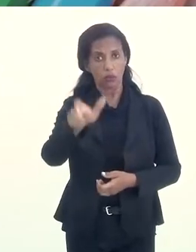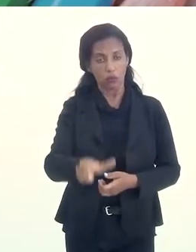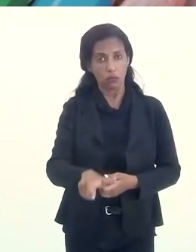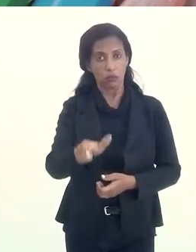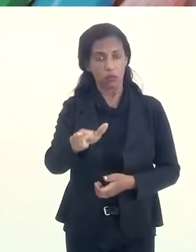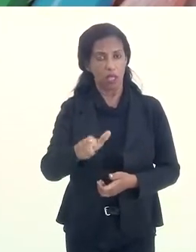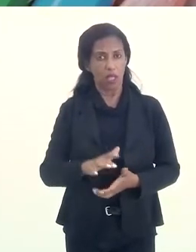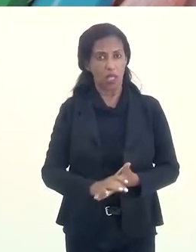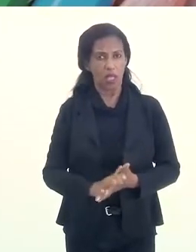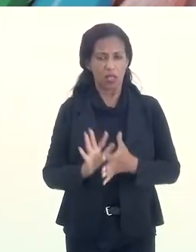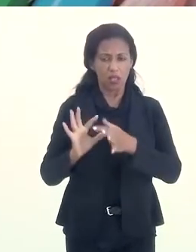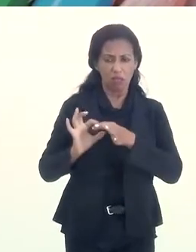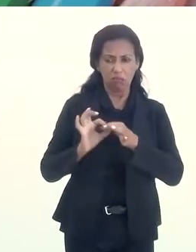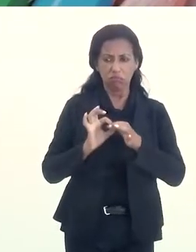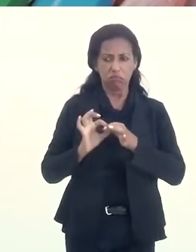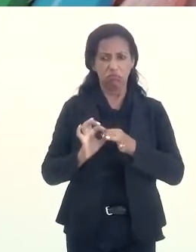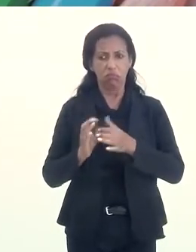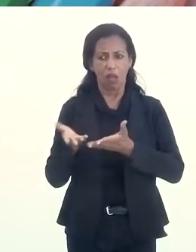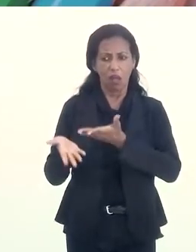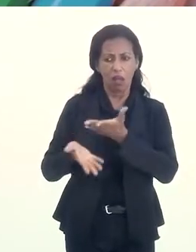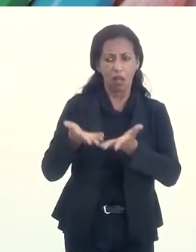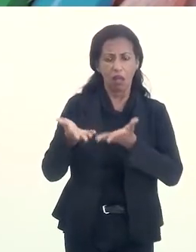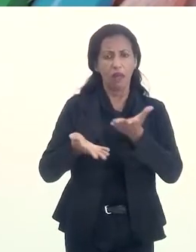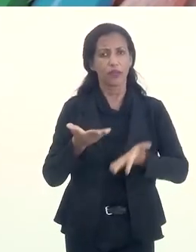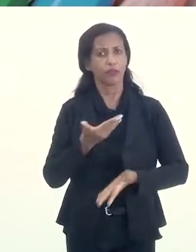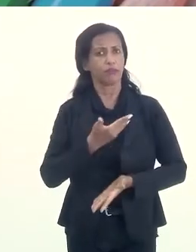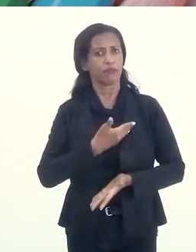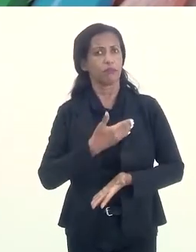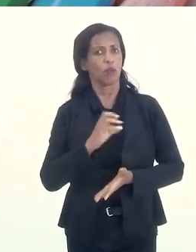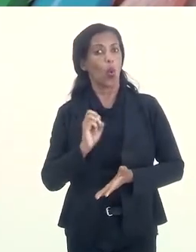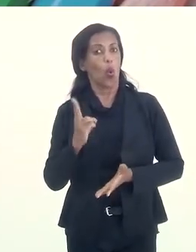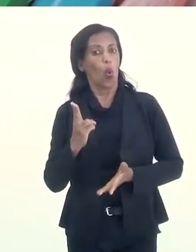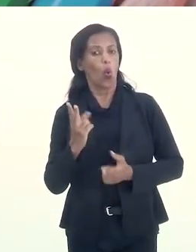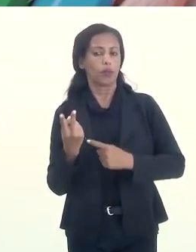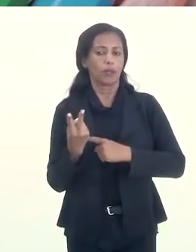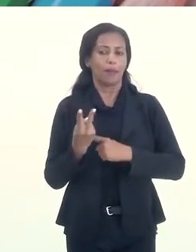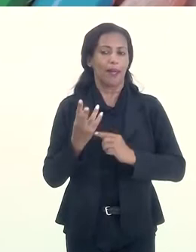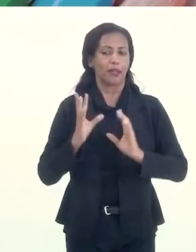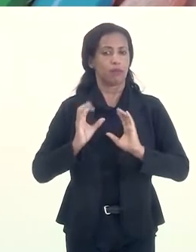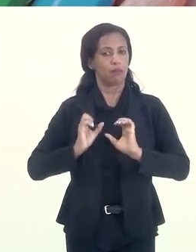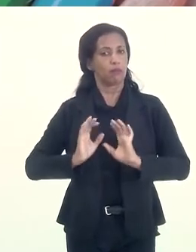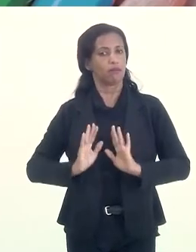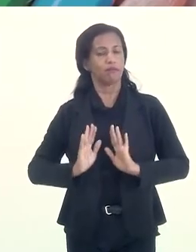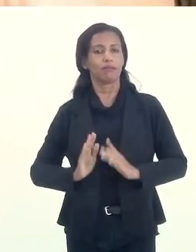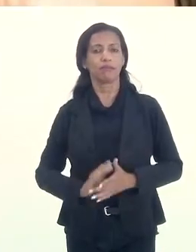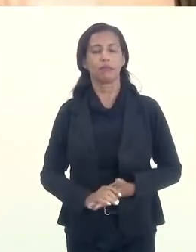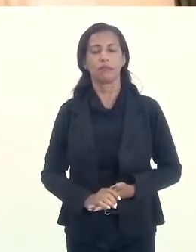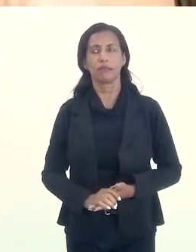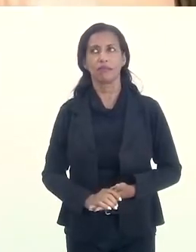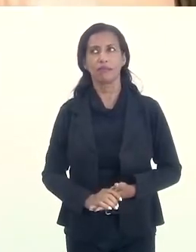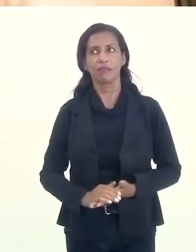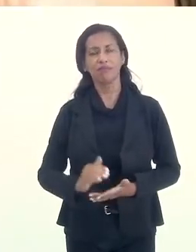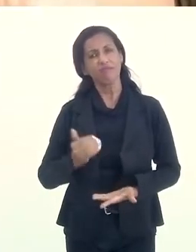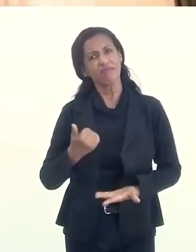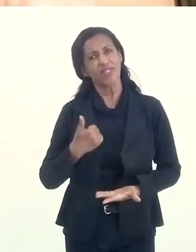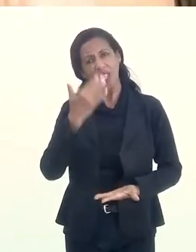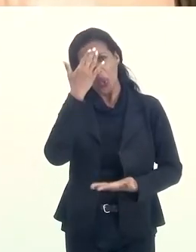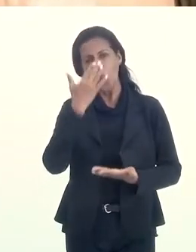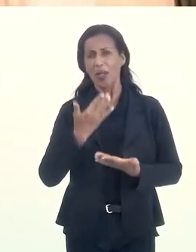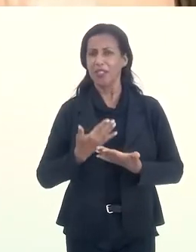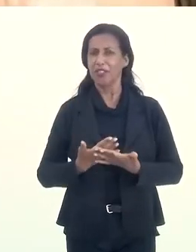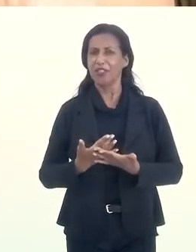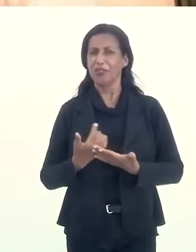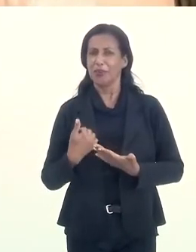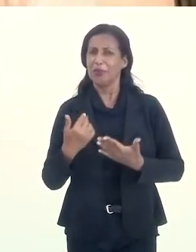em você, esses laços colaborativos de amizade, ou você é mais reservado? Bom, eu creio que eu seja